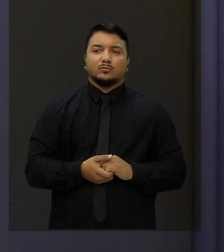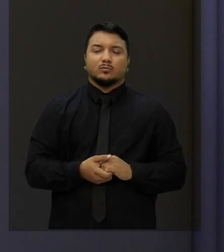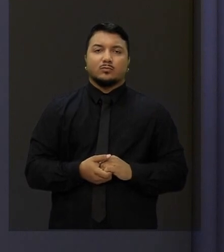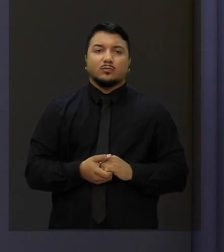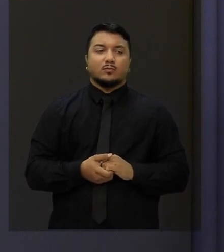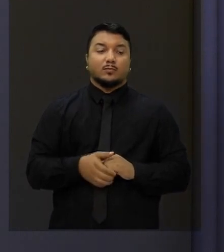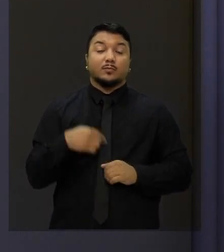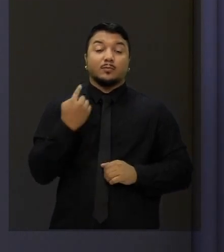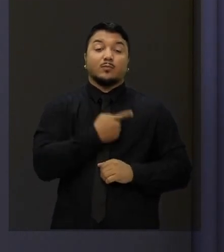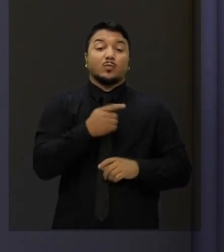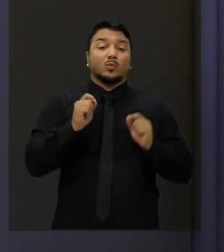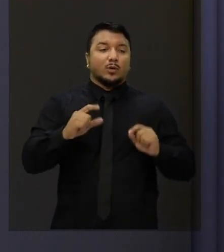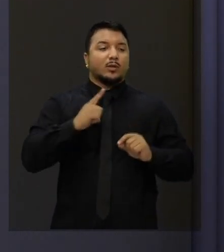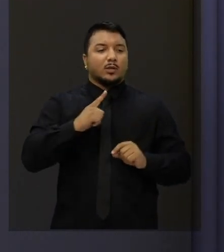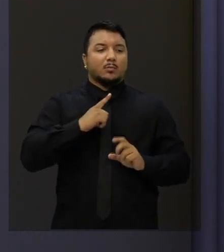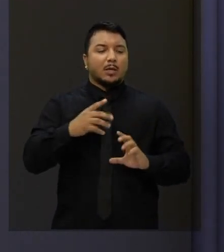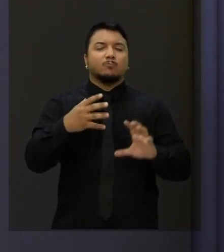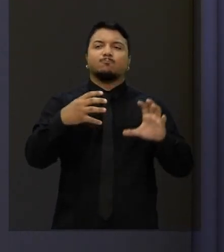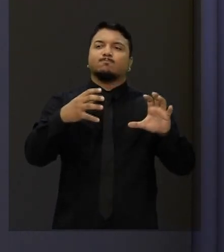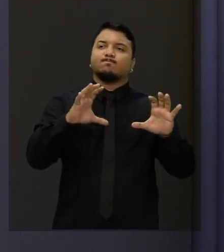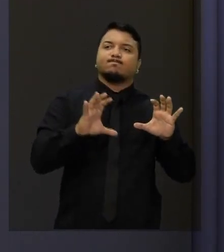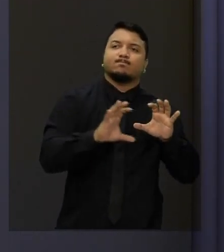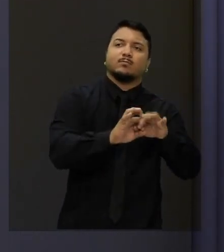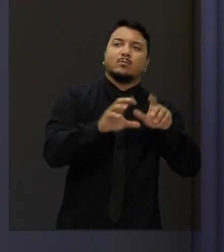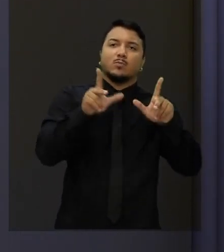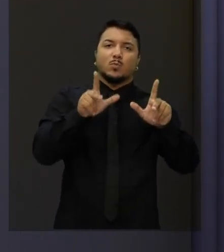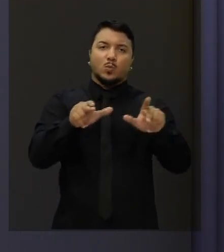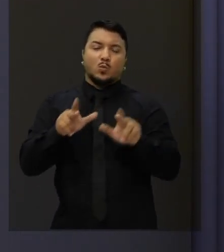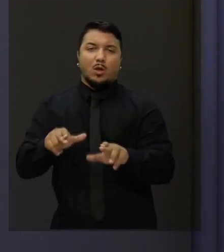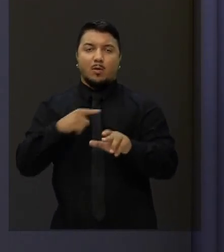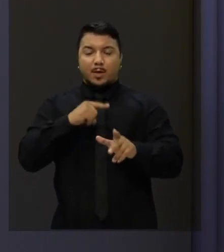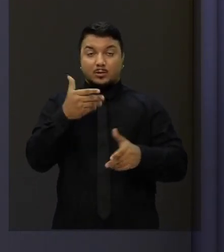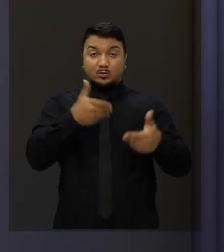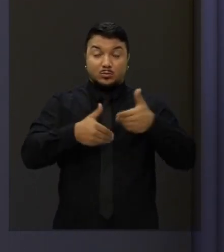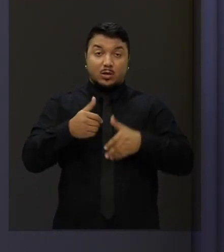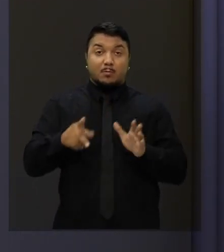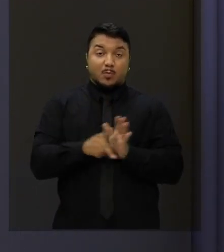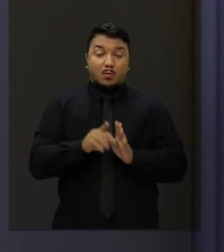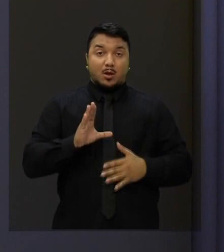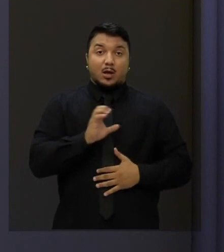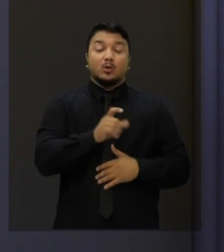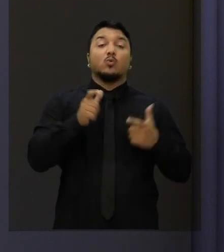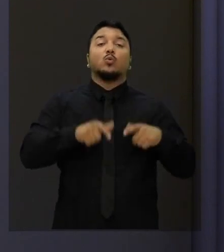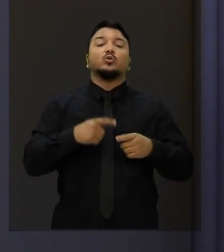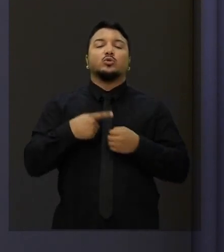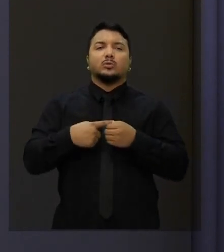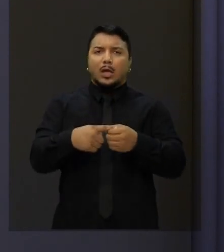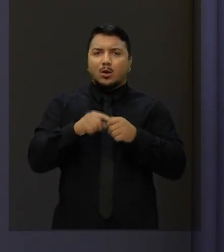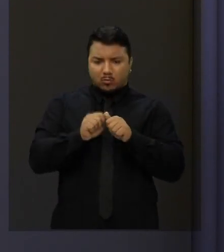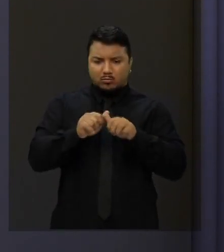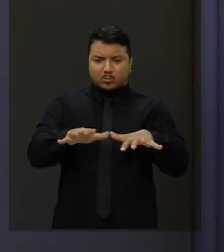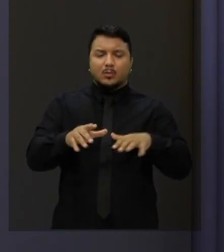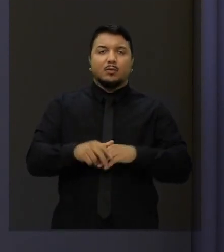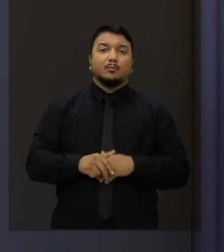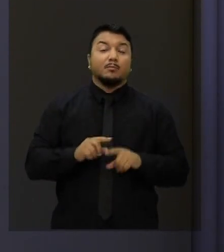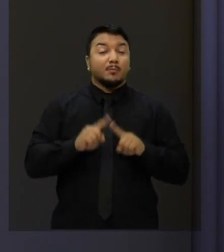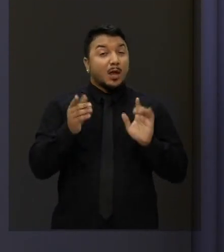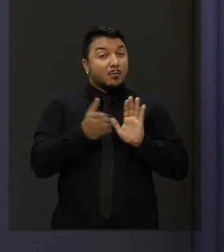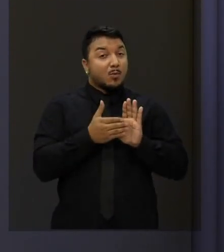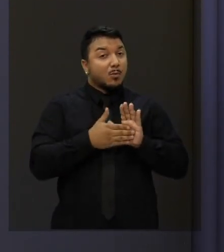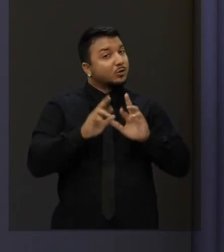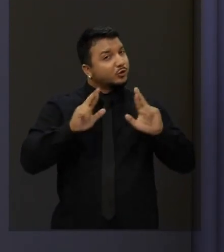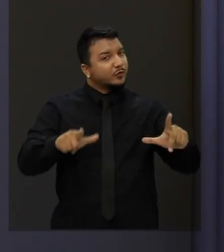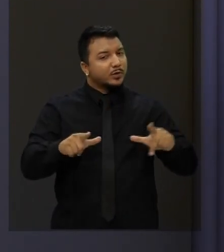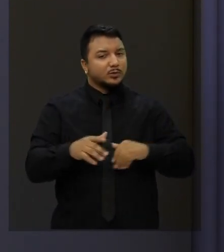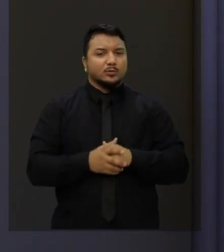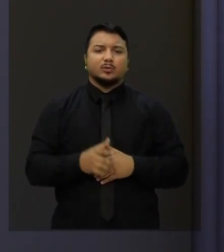Nós temos o mesmo sentido, garantir a você o tratamento do câncer no interior. Mas propostas diferentes. A proposta do candidato Alberto Claudio